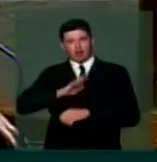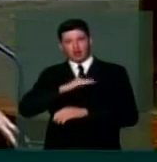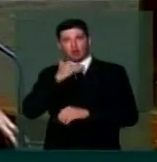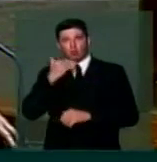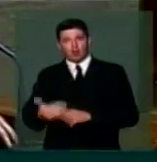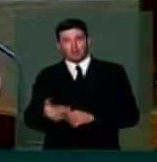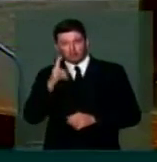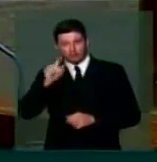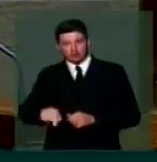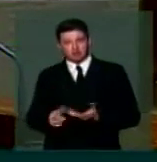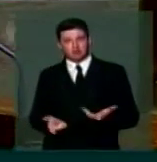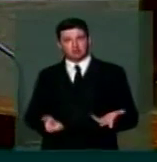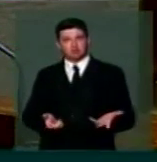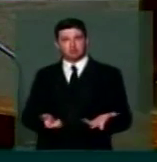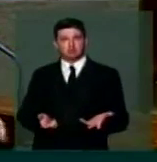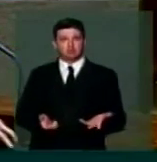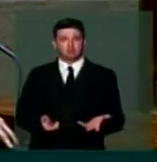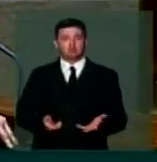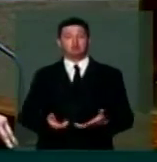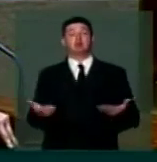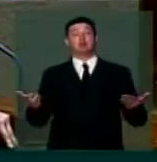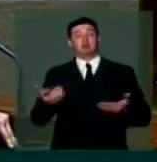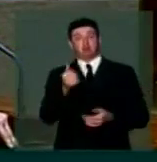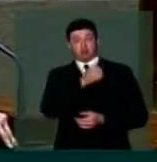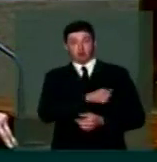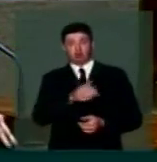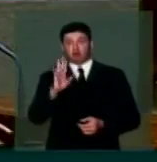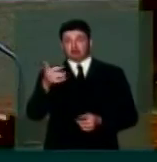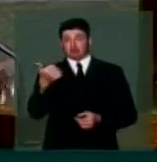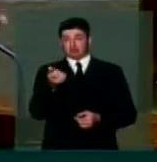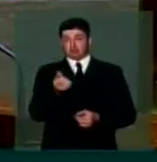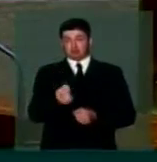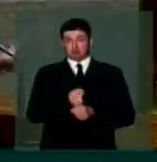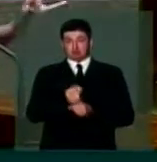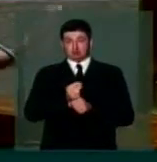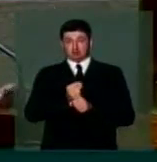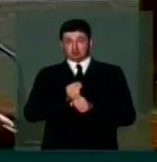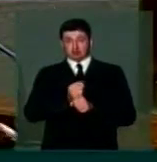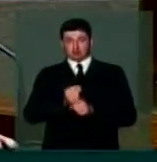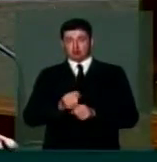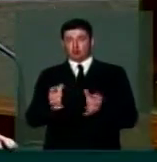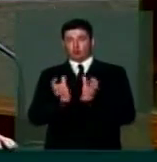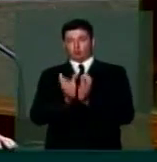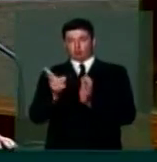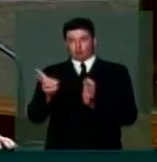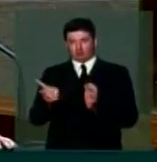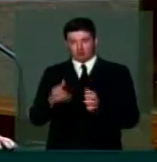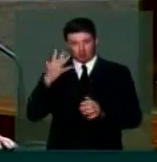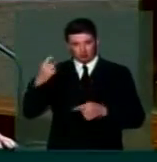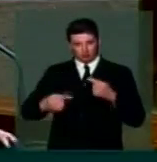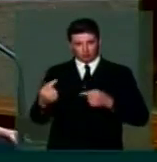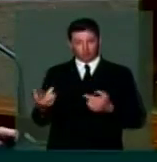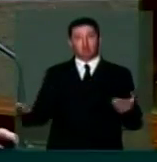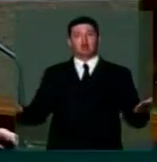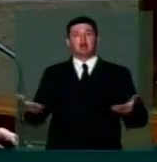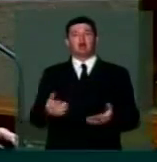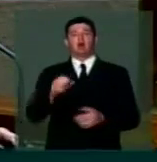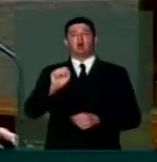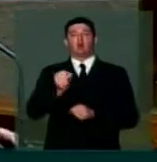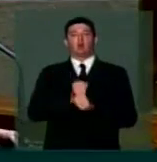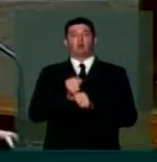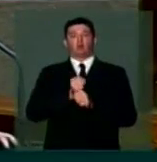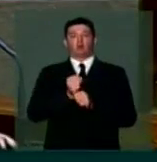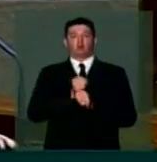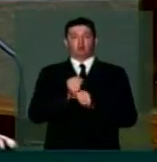necessário que o estado do Rio de Janeiro feche um ciclo de 16 anos de um mesmo grupo político e que agora já consolida há oito